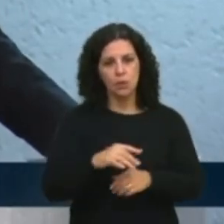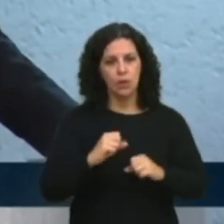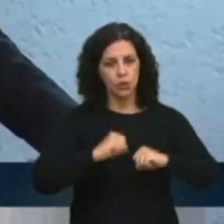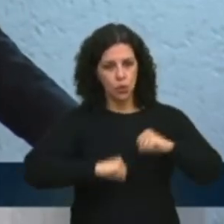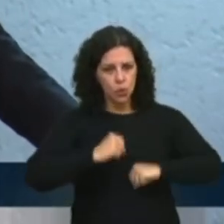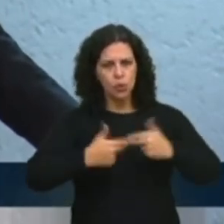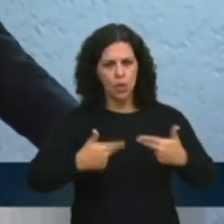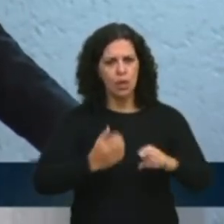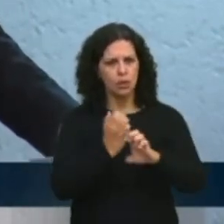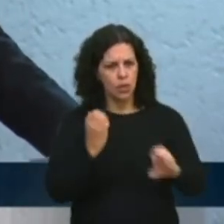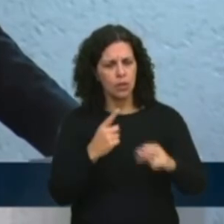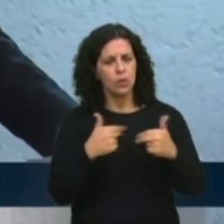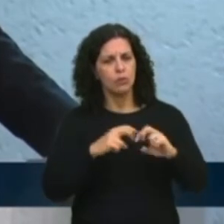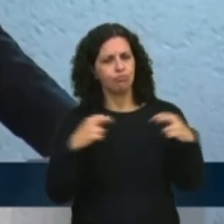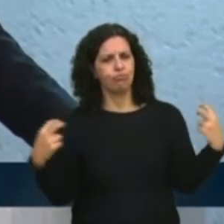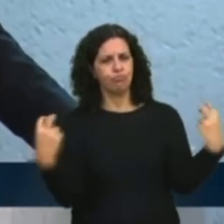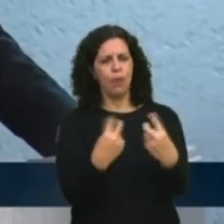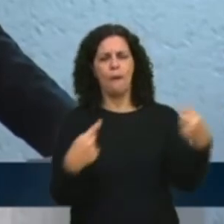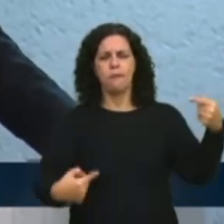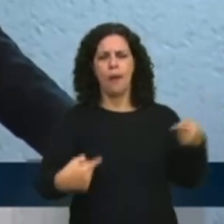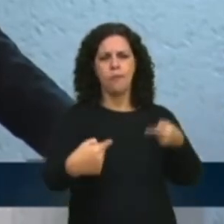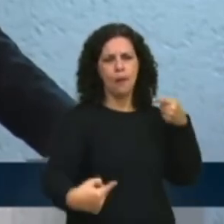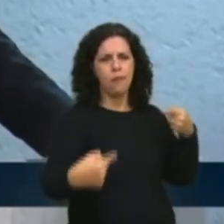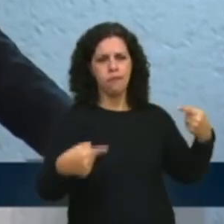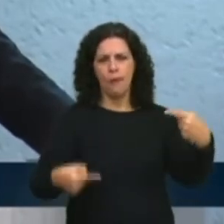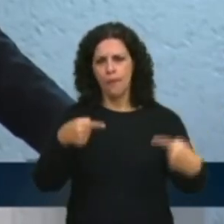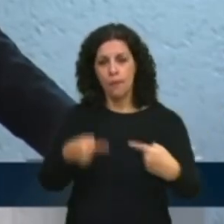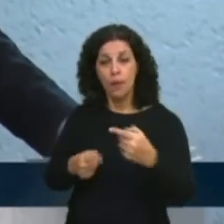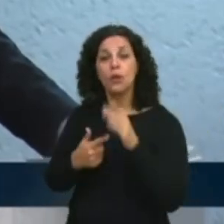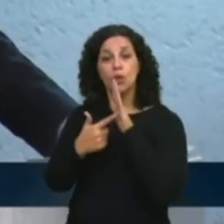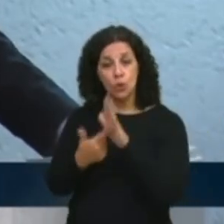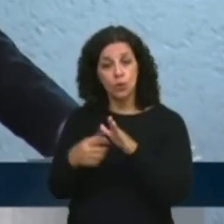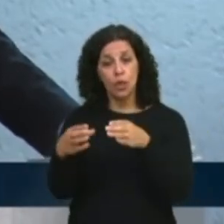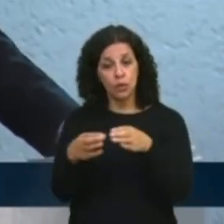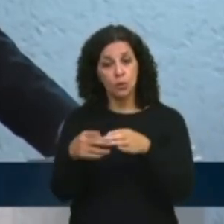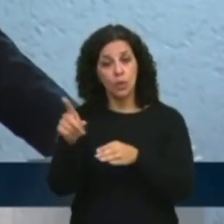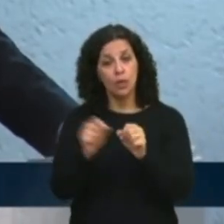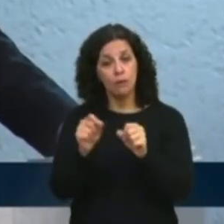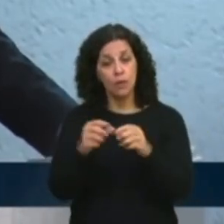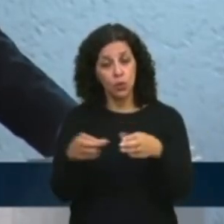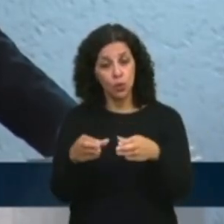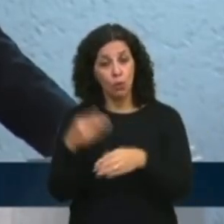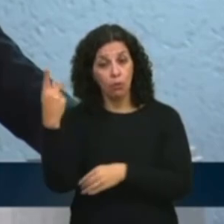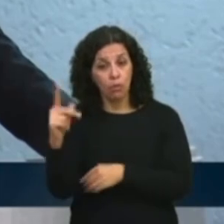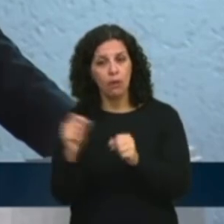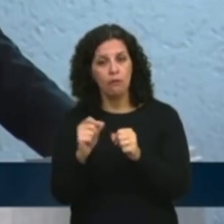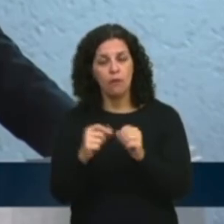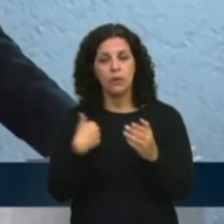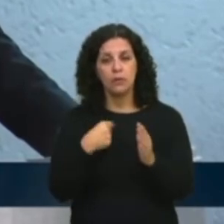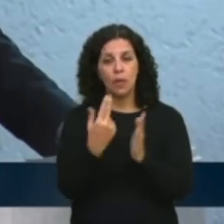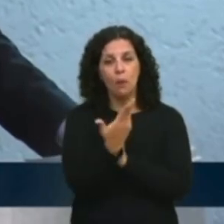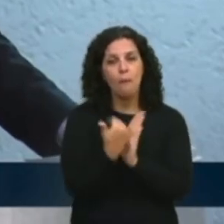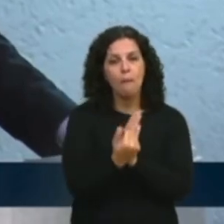produtivo, foi feita uma mesa redonda, e, inclusive, foi apresentado por ele, que foi elaborado com a equipe dele, um